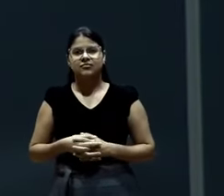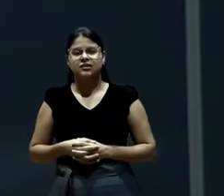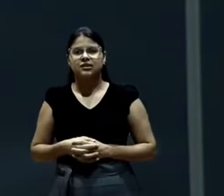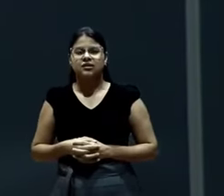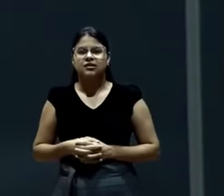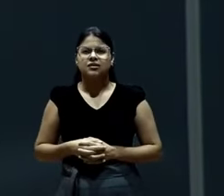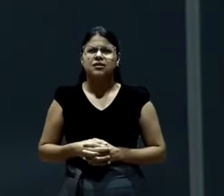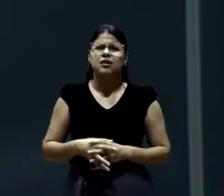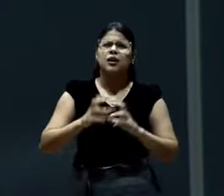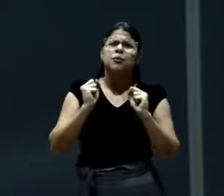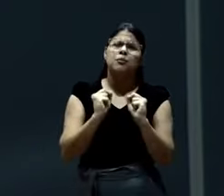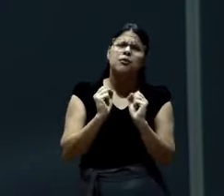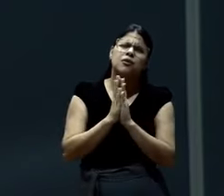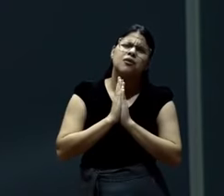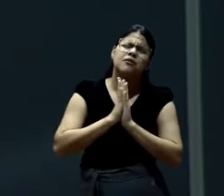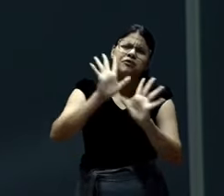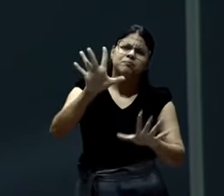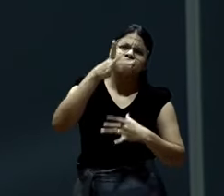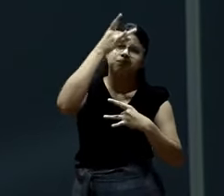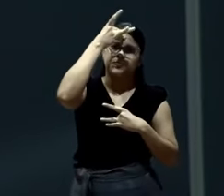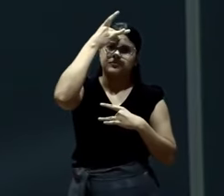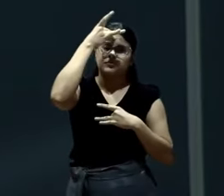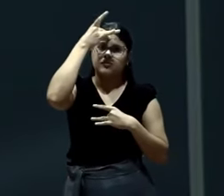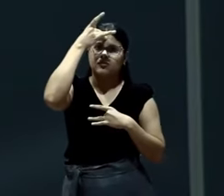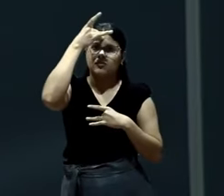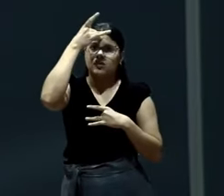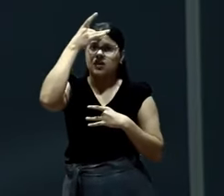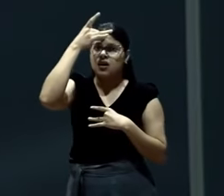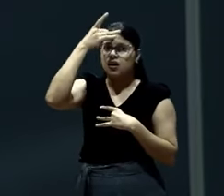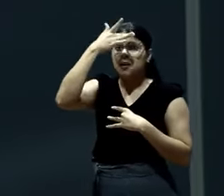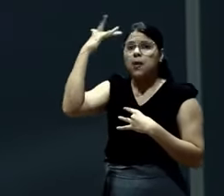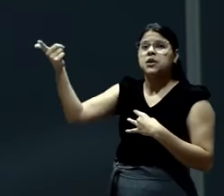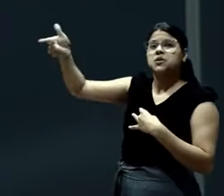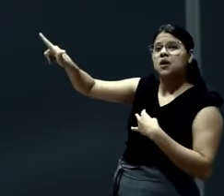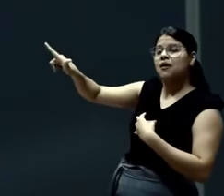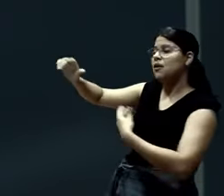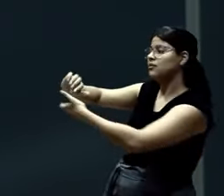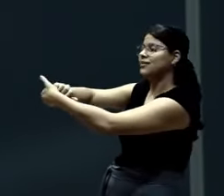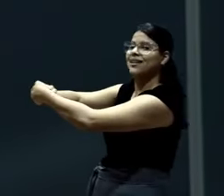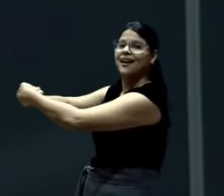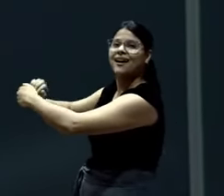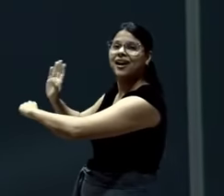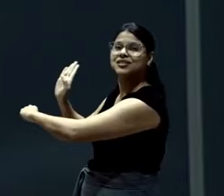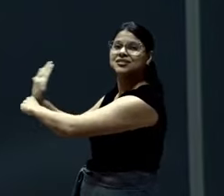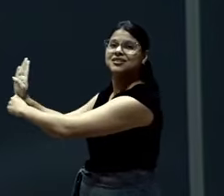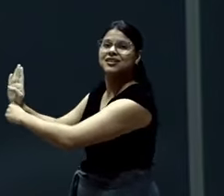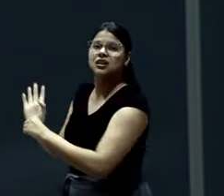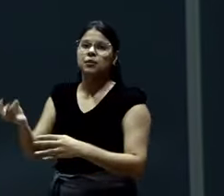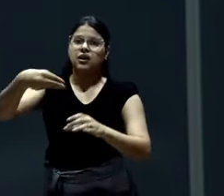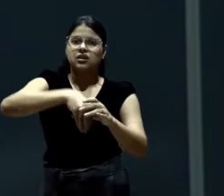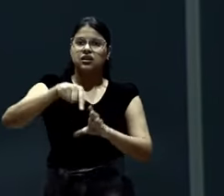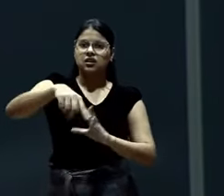Coloque essa palavra no seu coração. Não tem como estender a mão por de fora. Se você está